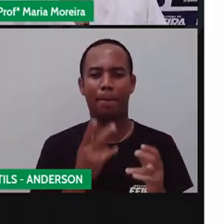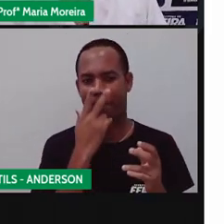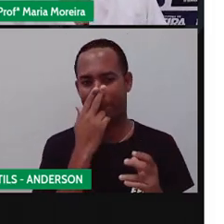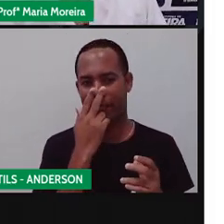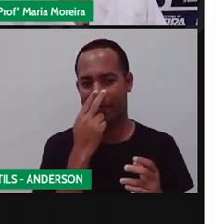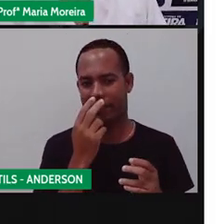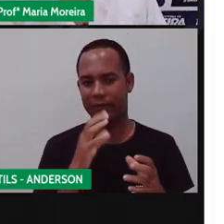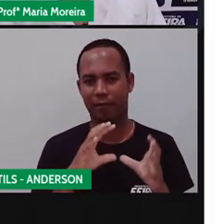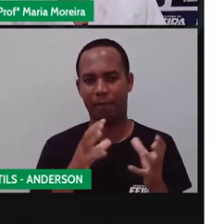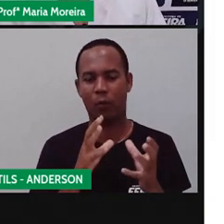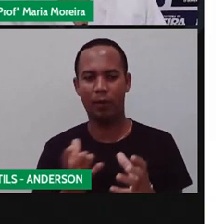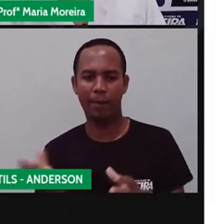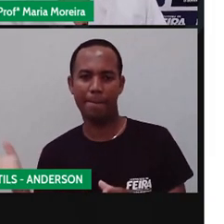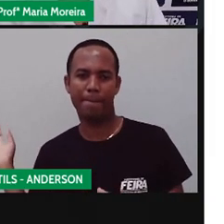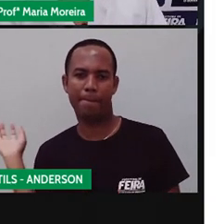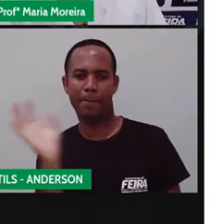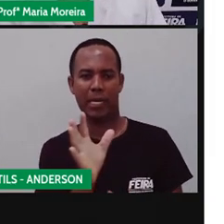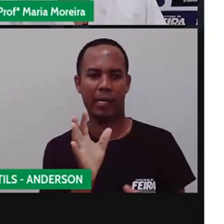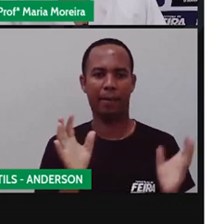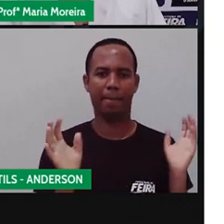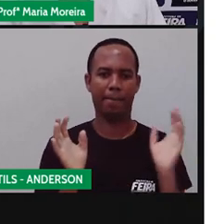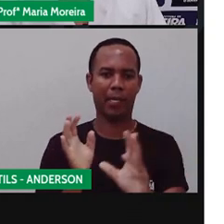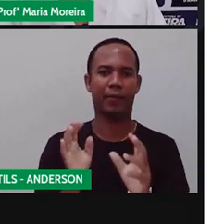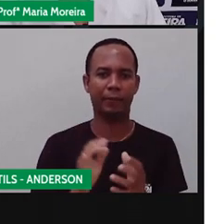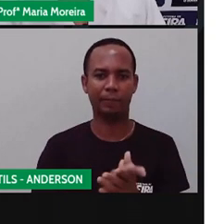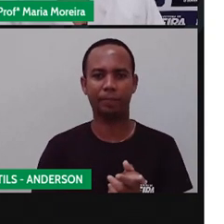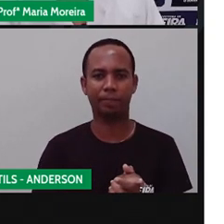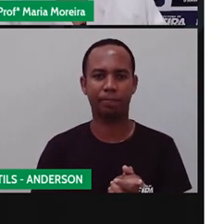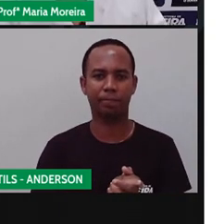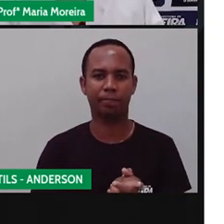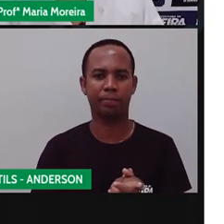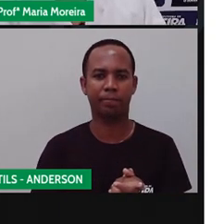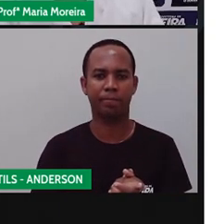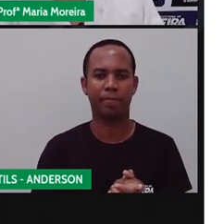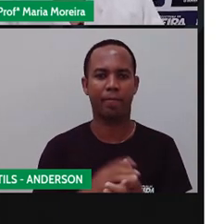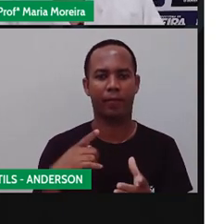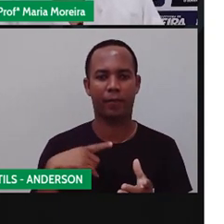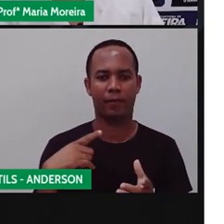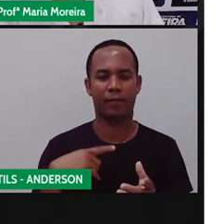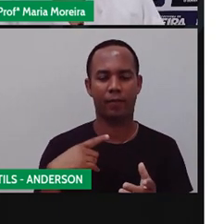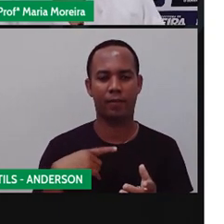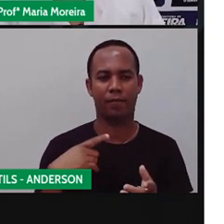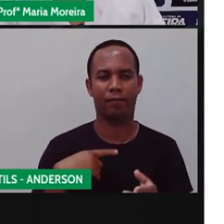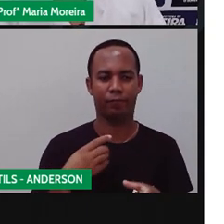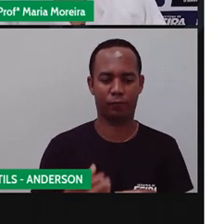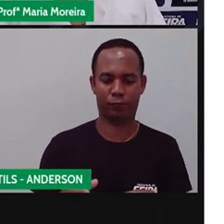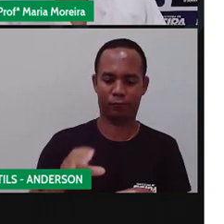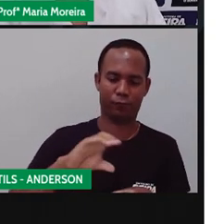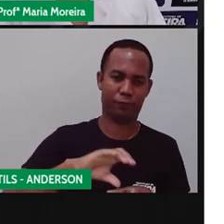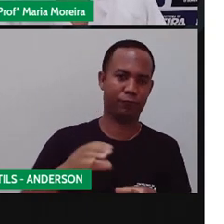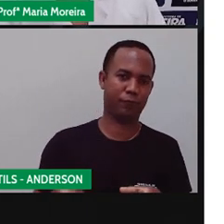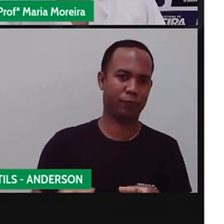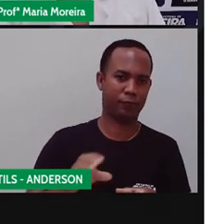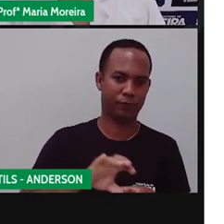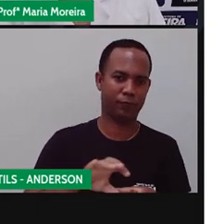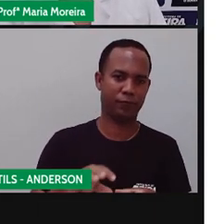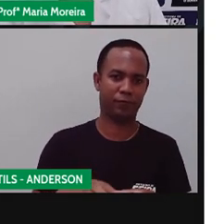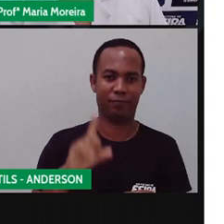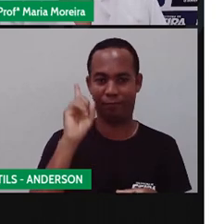Muito mais difícil. Porque imagine aí, no meio do baleado ainda, você tem que encher a garrafa com areia, Anderson. Já pensou?